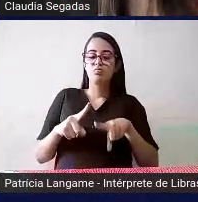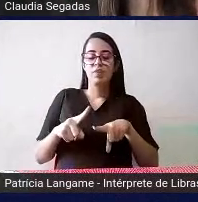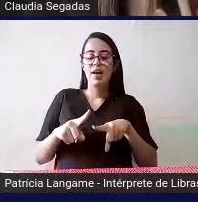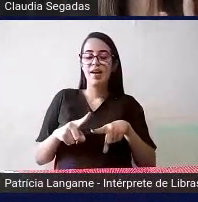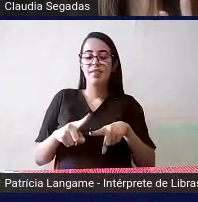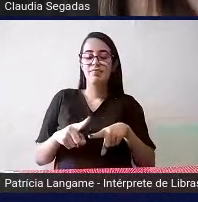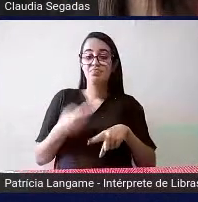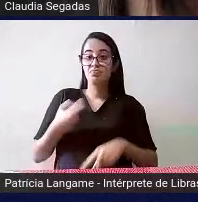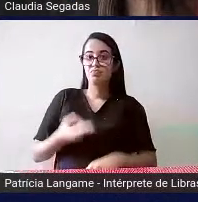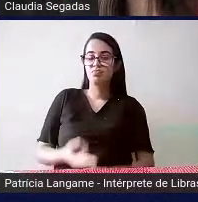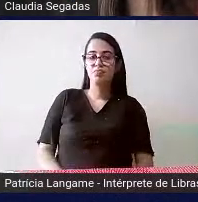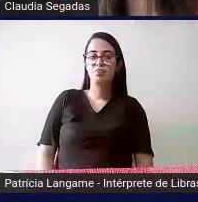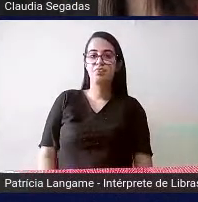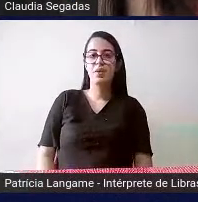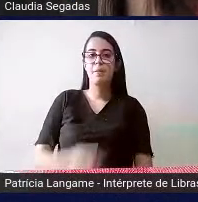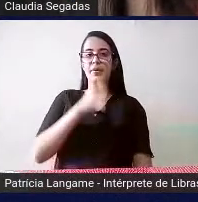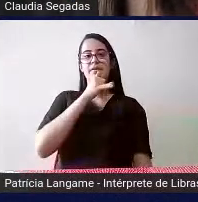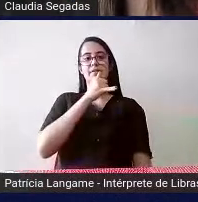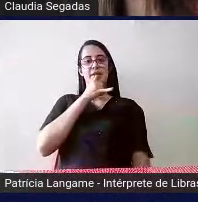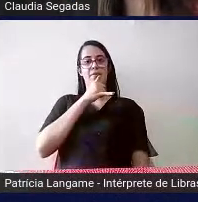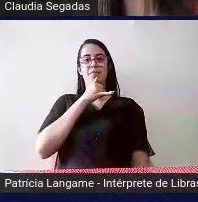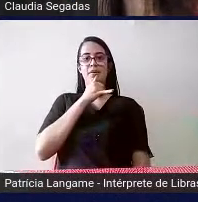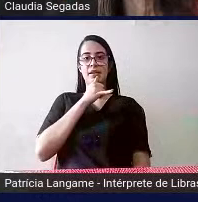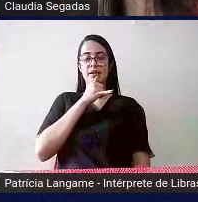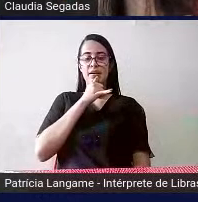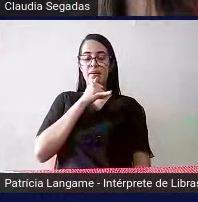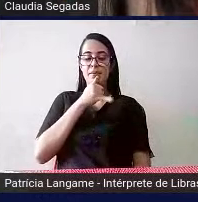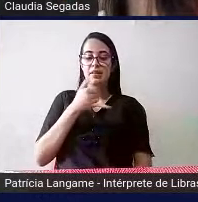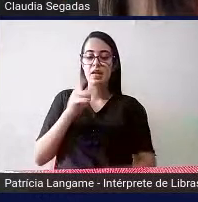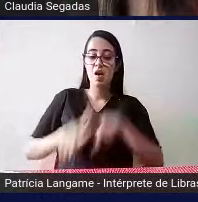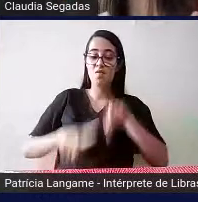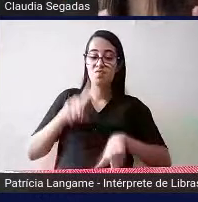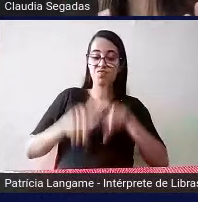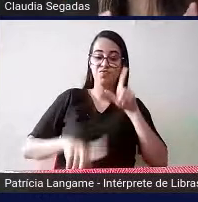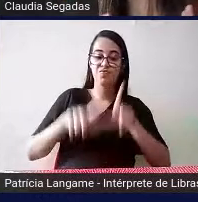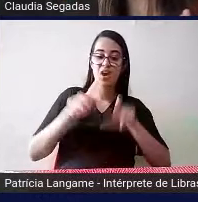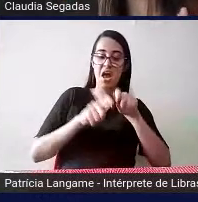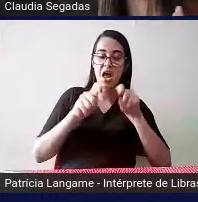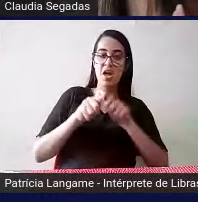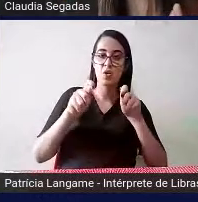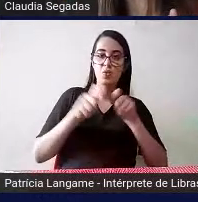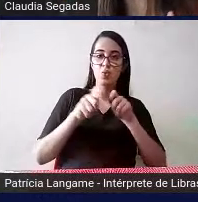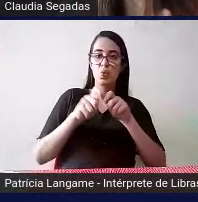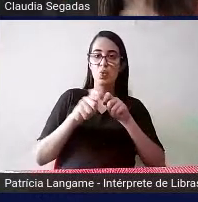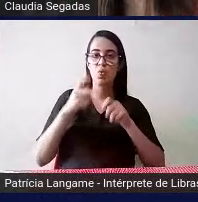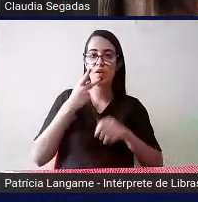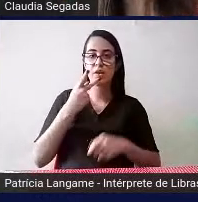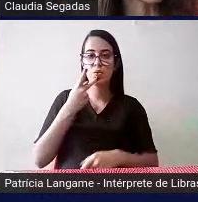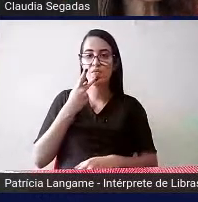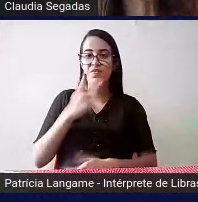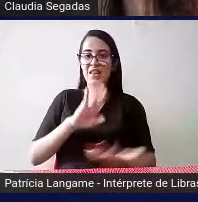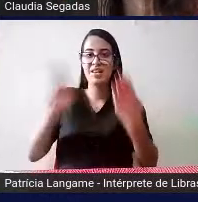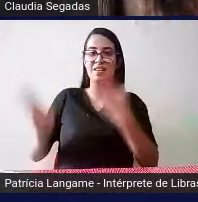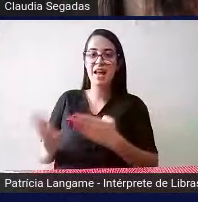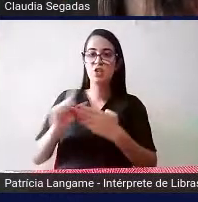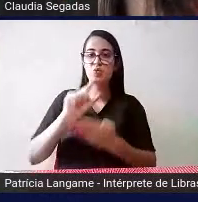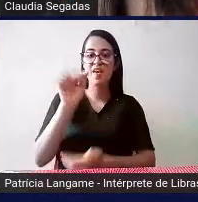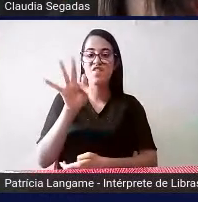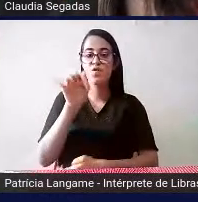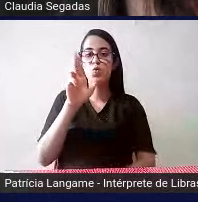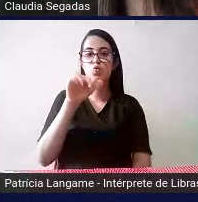algumas vezes o material ser feito em escala vai ser adequado outras vezes a gente pode falar de uma fidelidade funcional